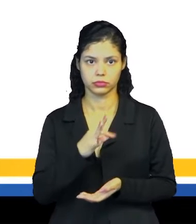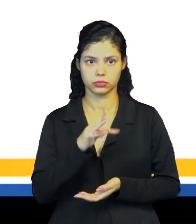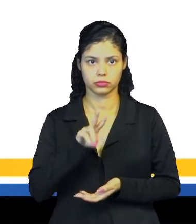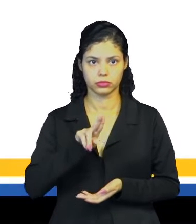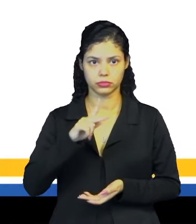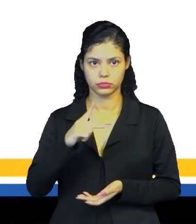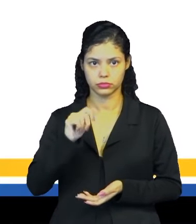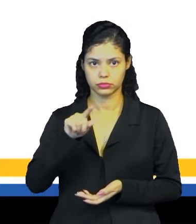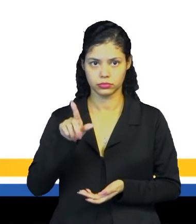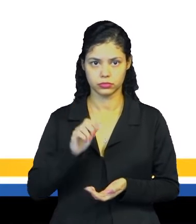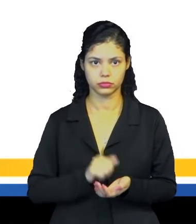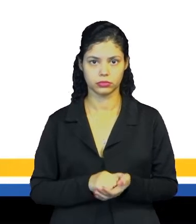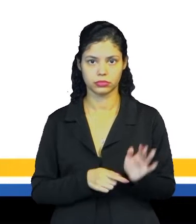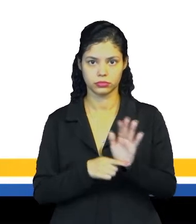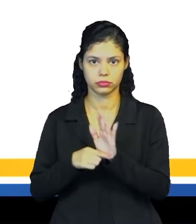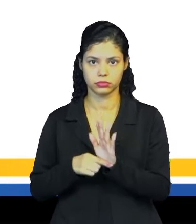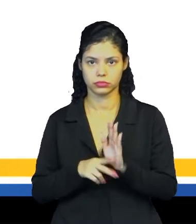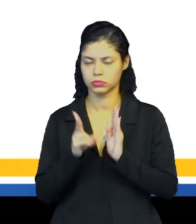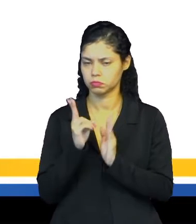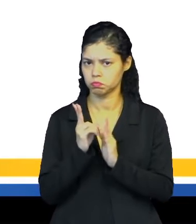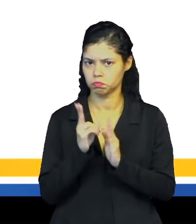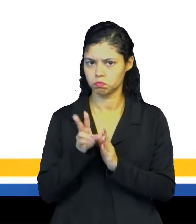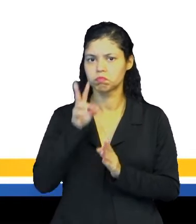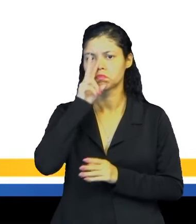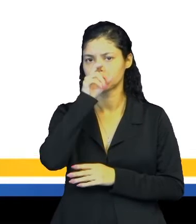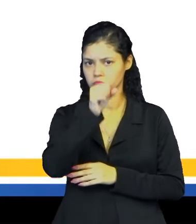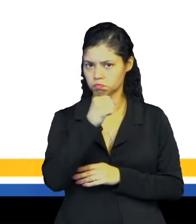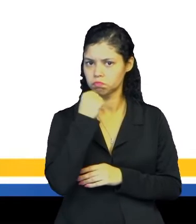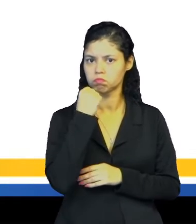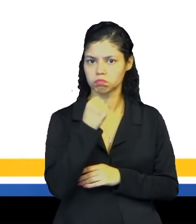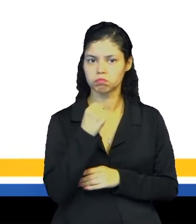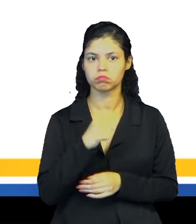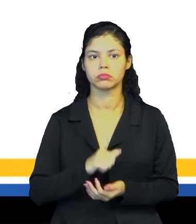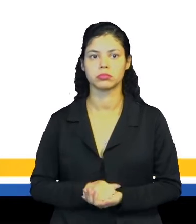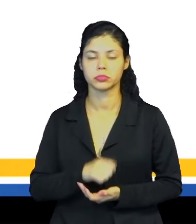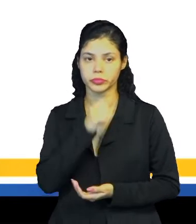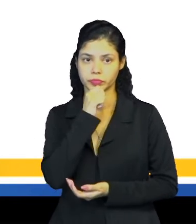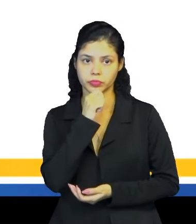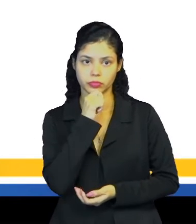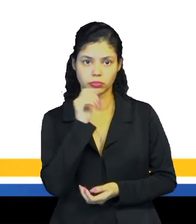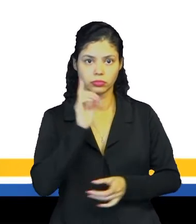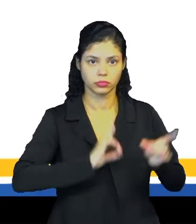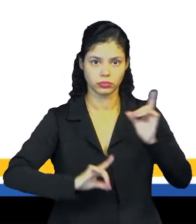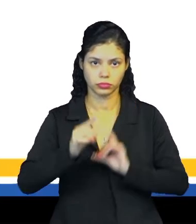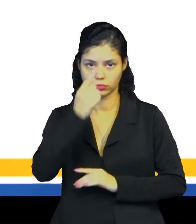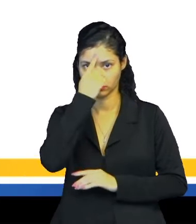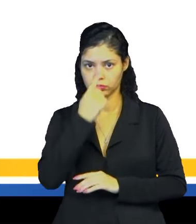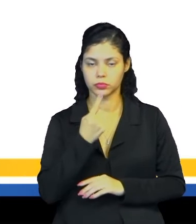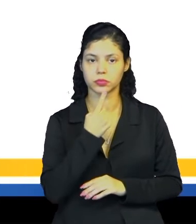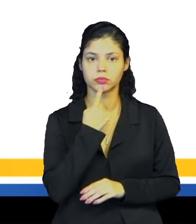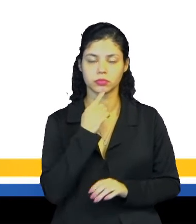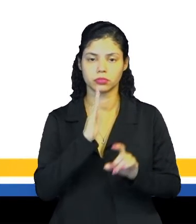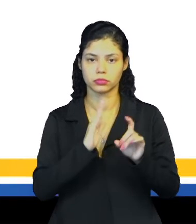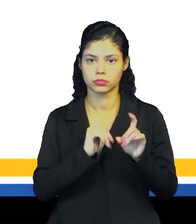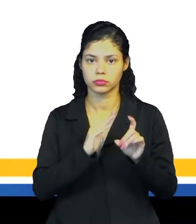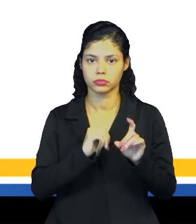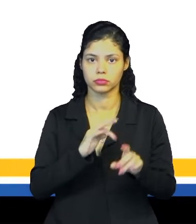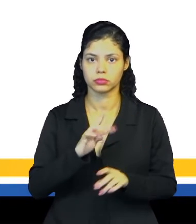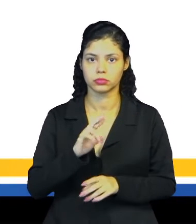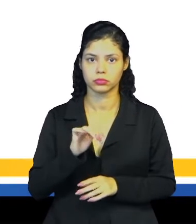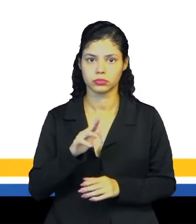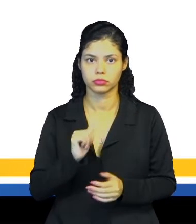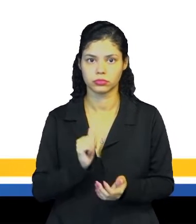representado pela figura de um índio poderoso, né? Além desse deus, existia a figura mística do